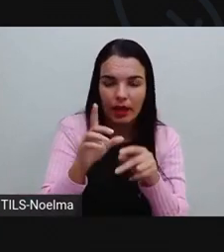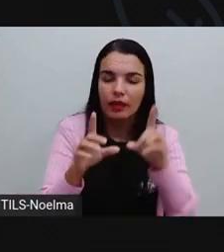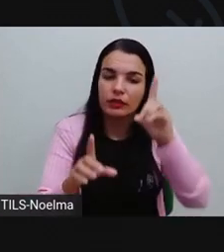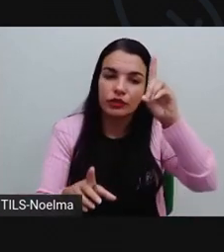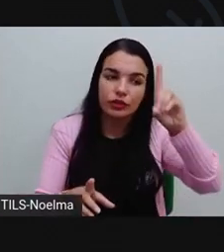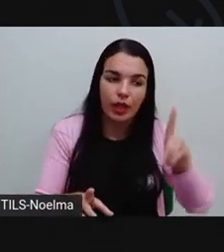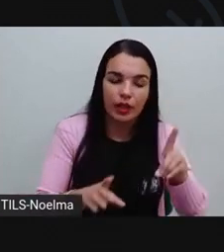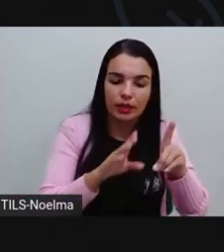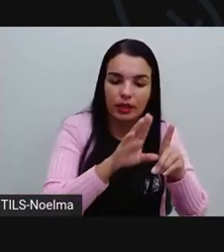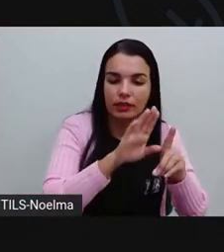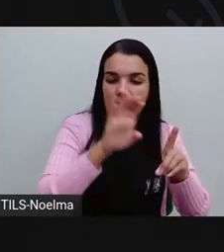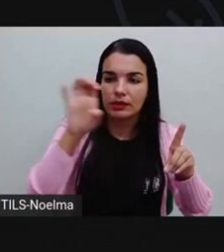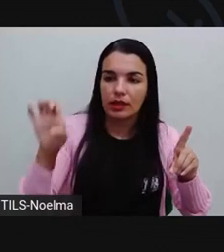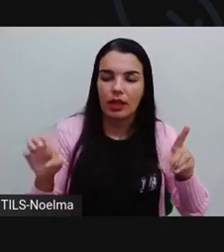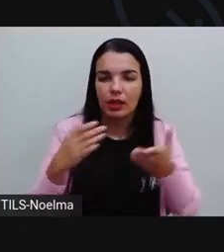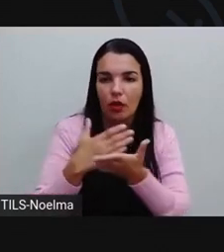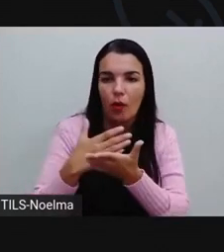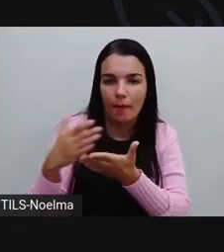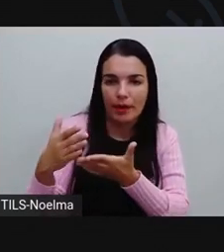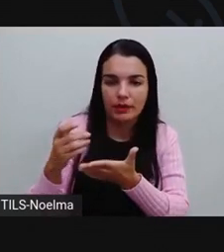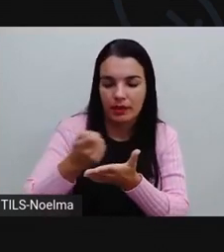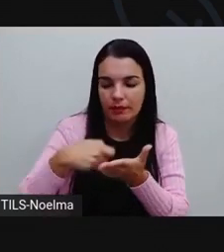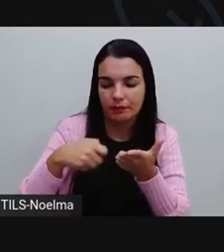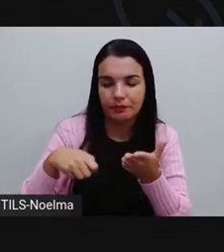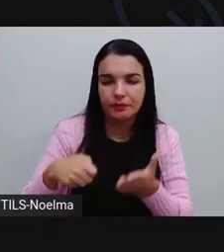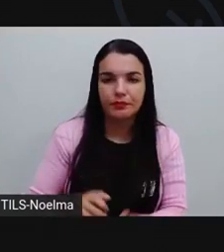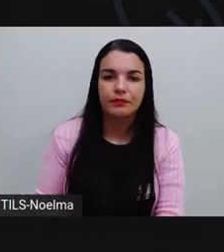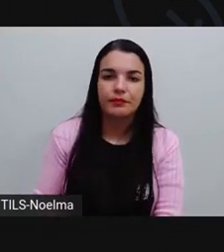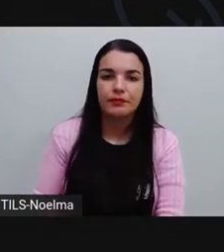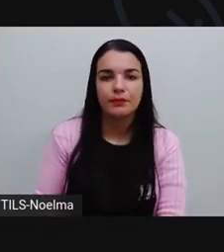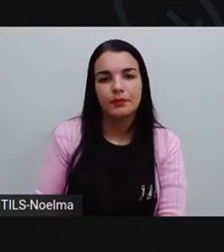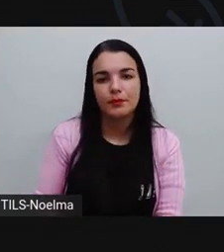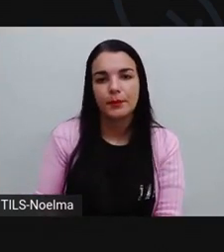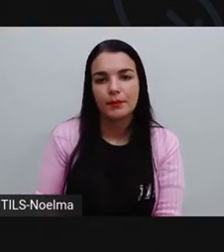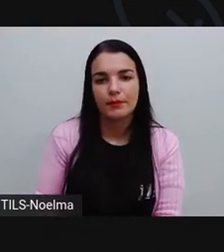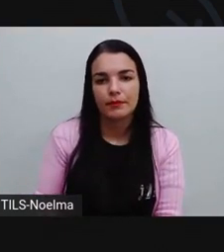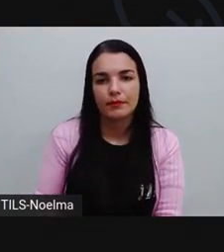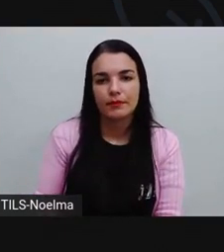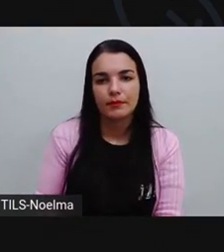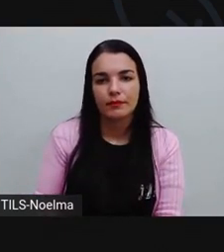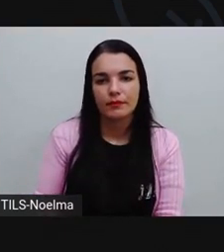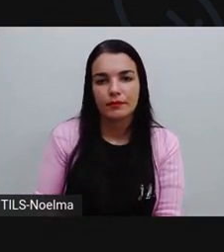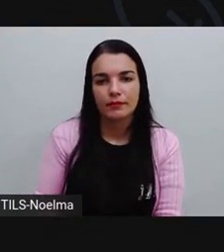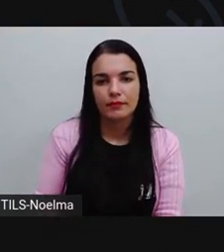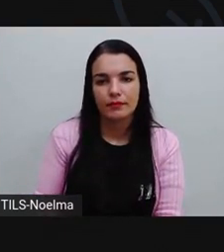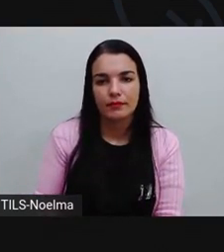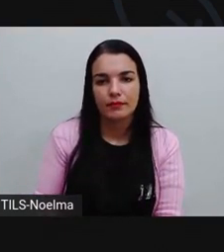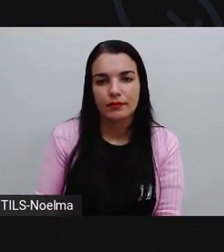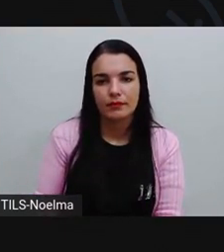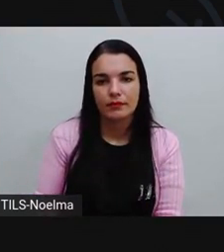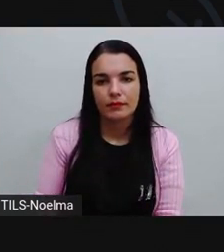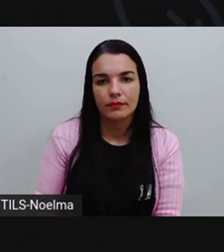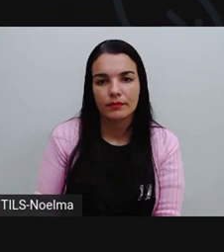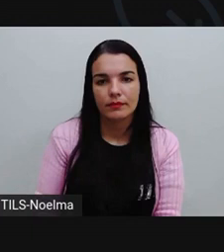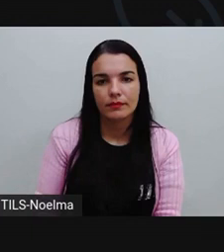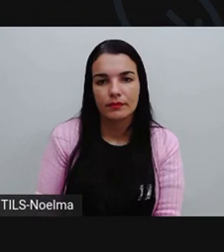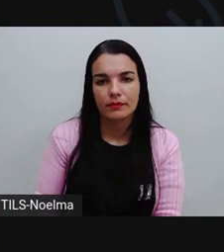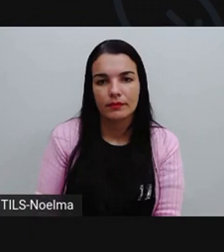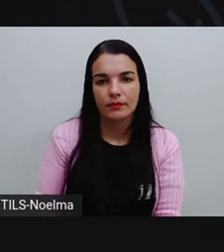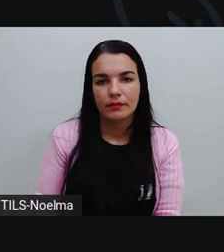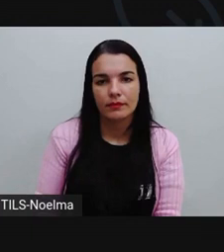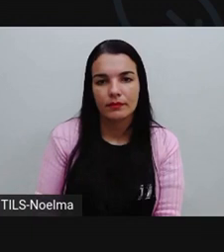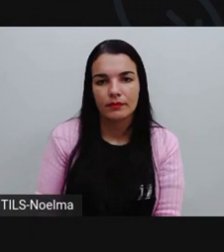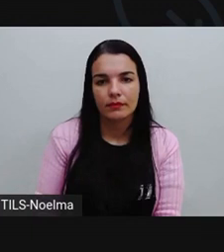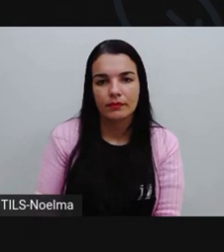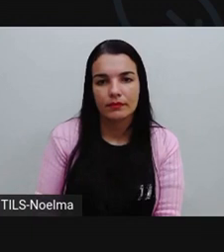direita para a esquerda. 7 menos 7, 0. 2